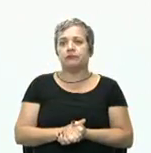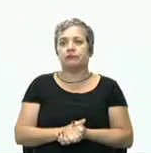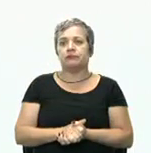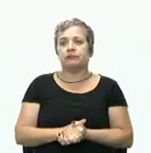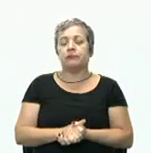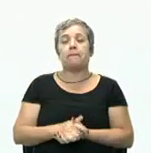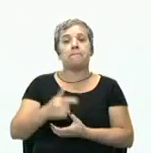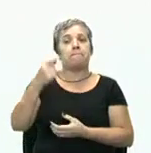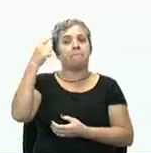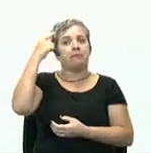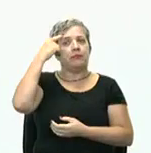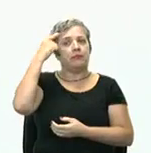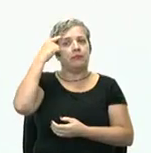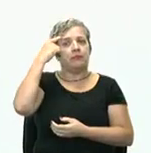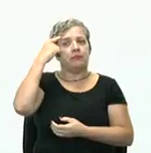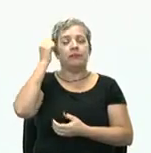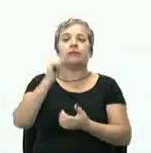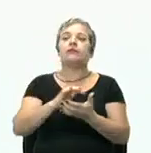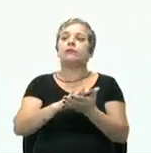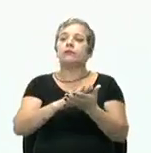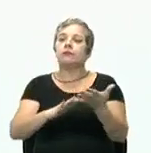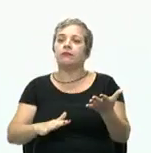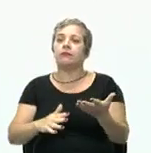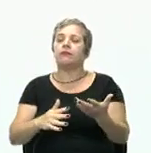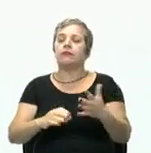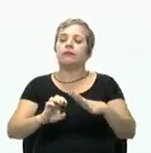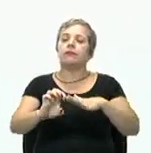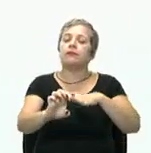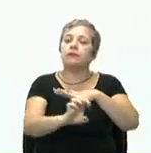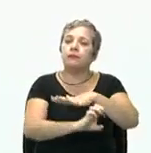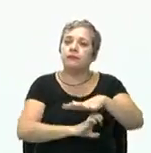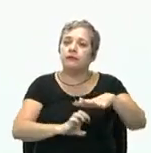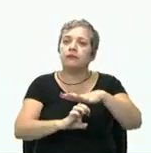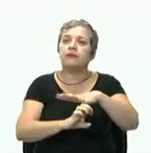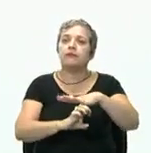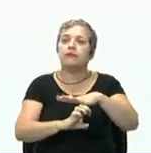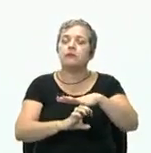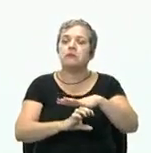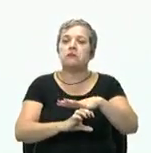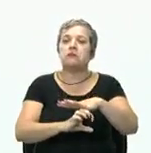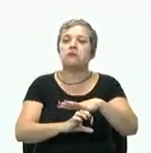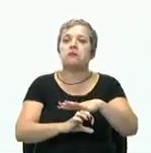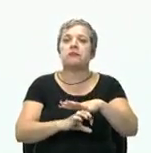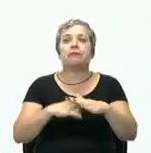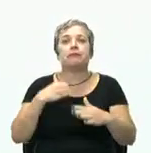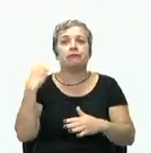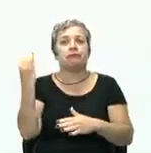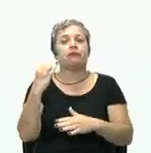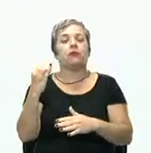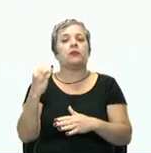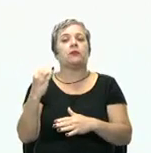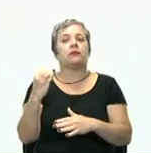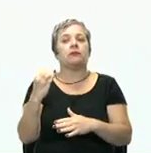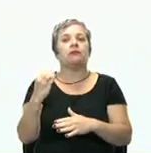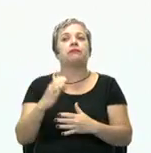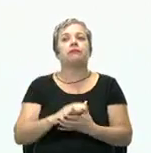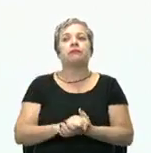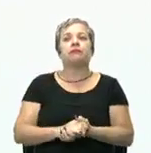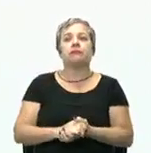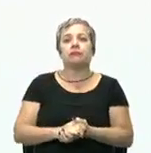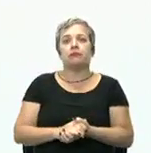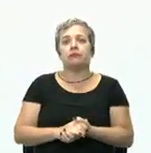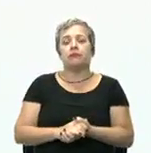Pensando nisso, a burocracia é uma organização eficiente por excelência.